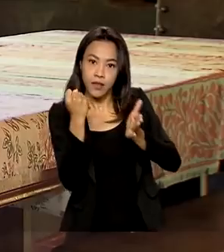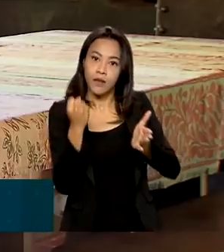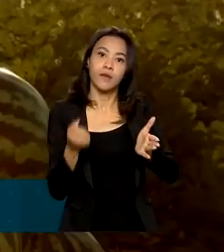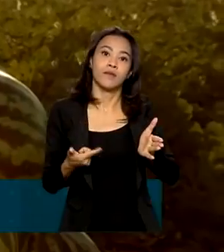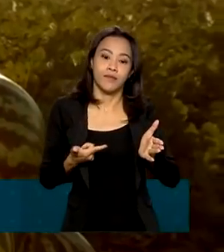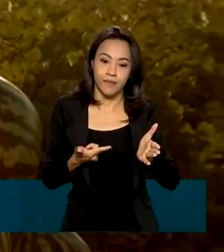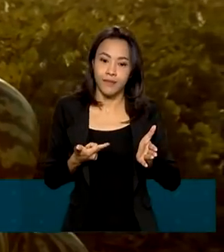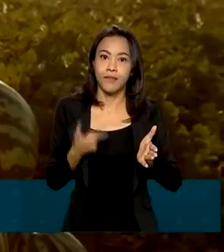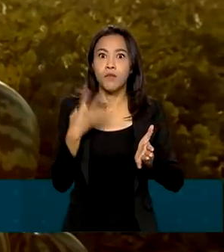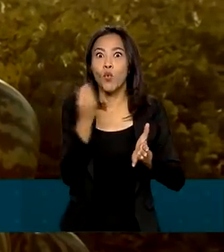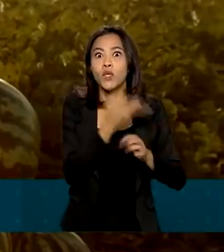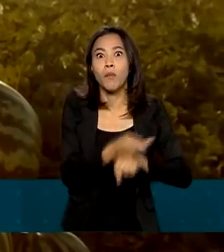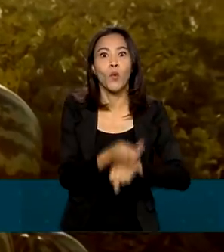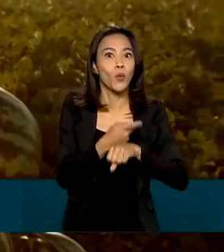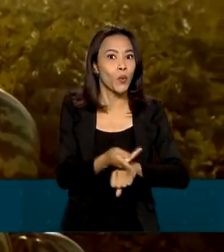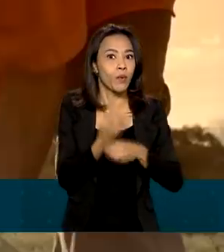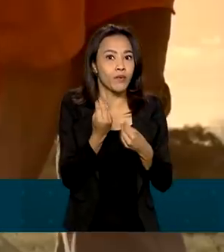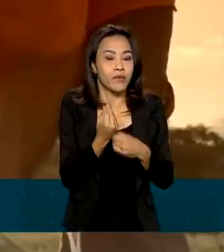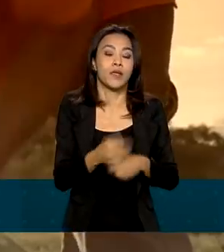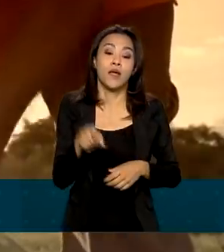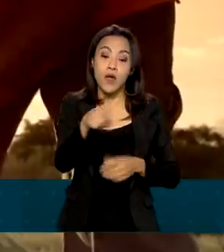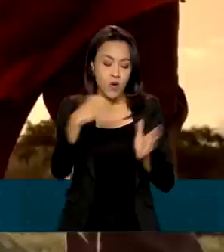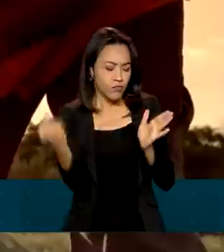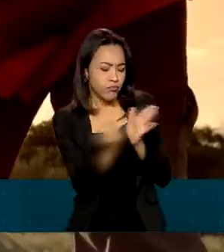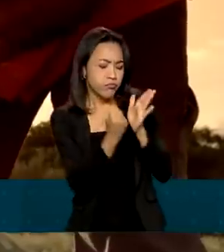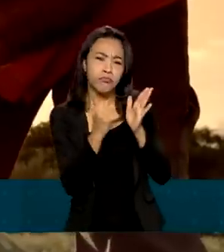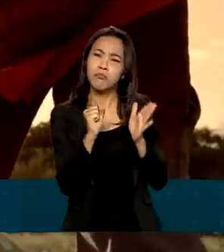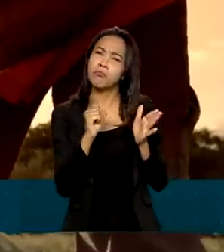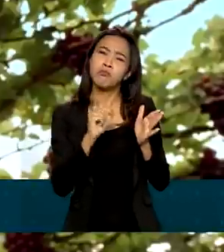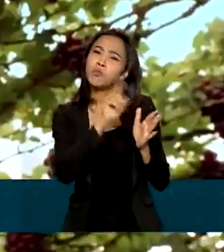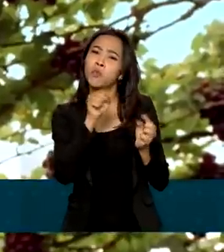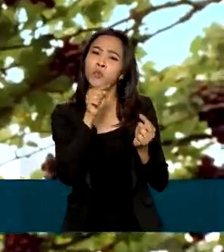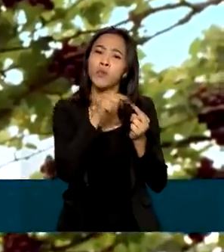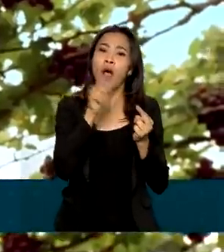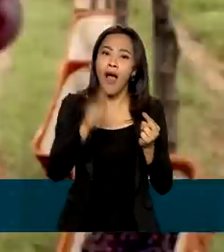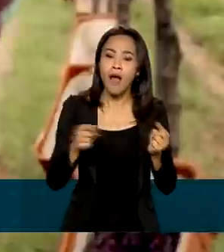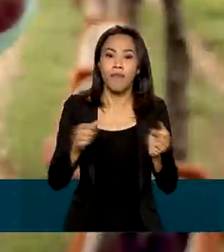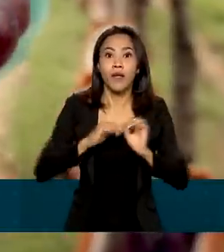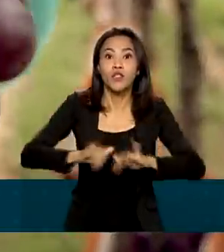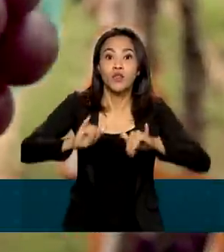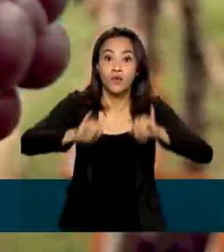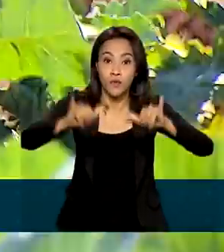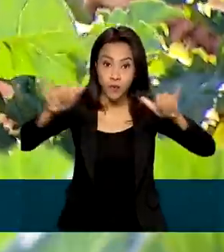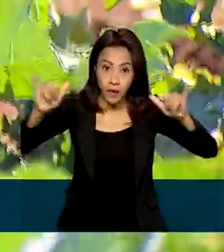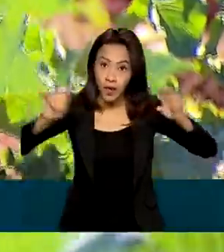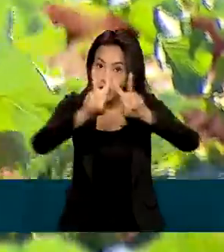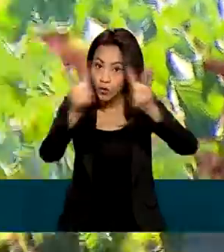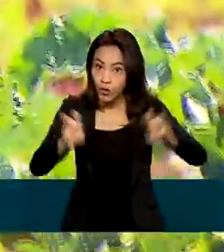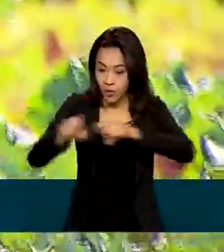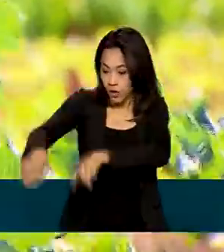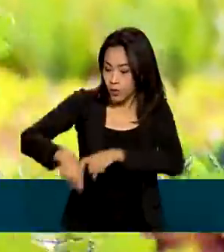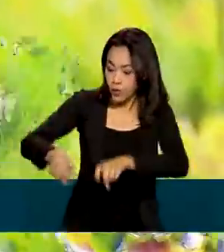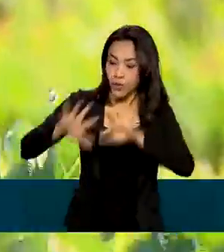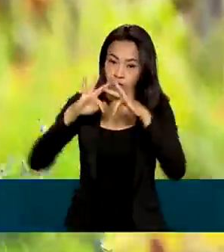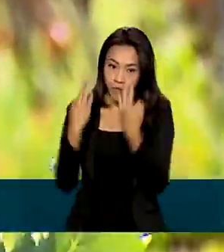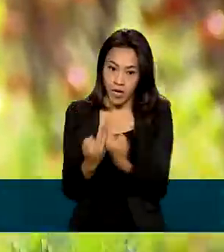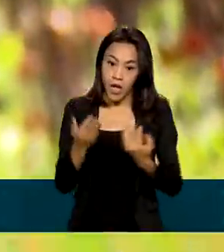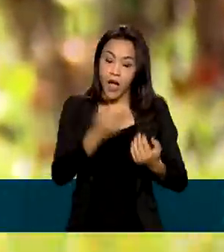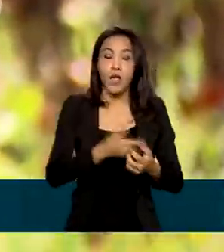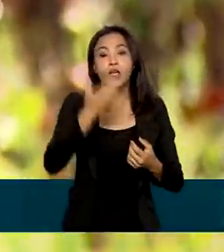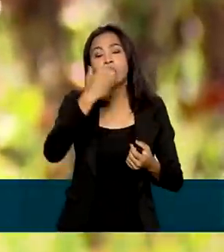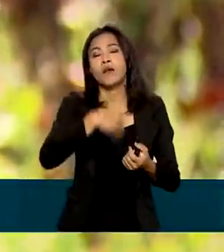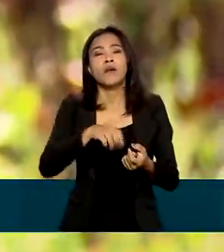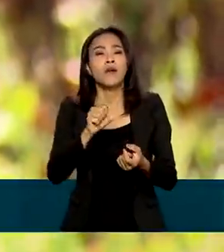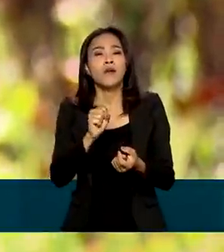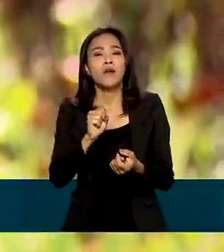então, muito. O selo foi criado para identificar e promover produtos da agricultura familiar, como hortifrutis, sucos,